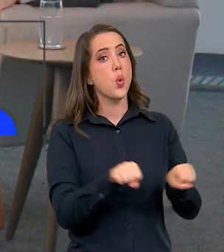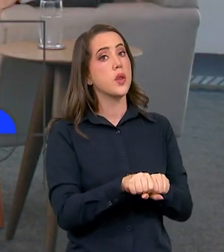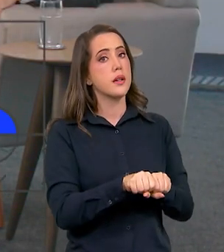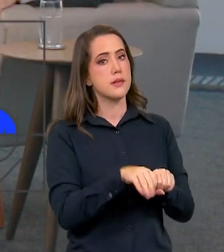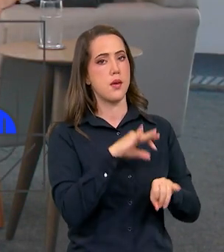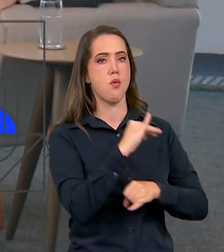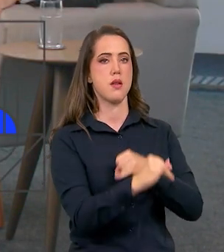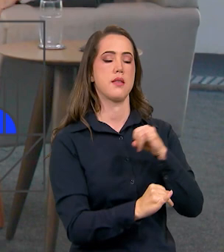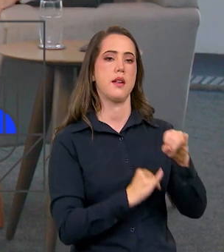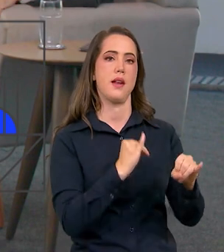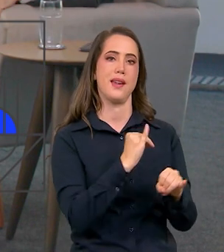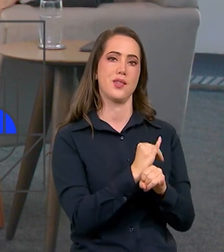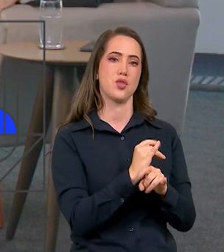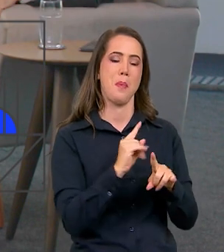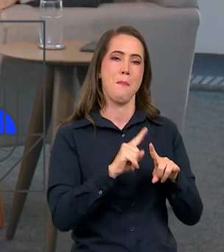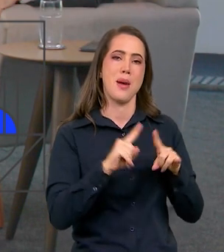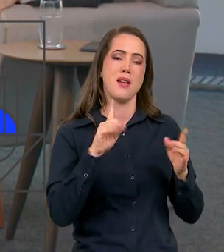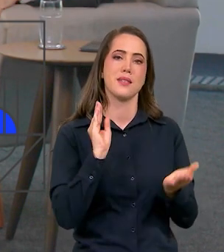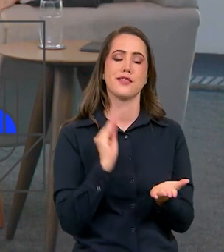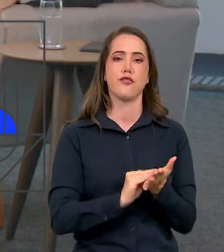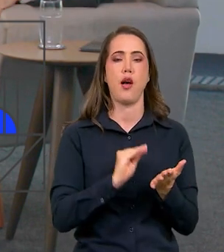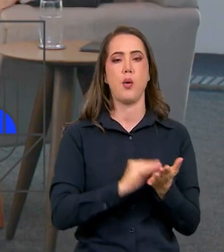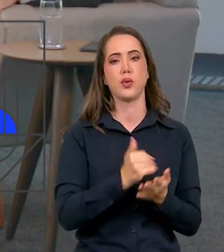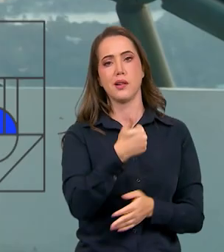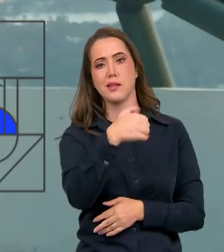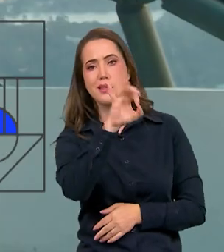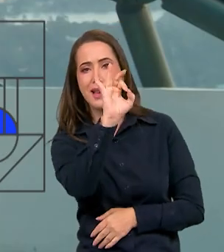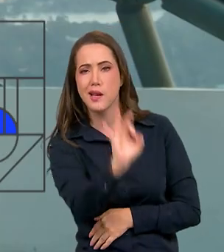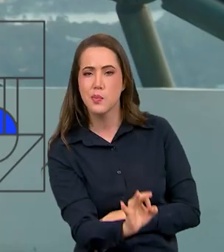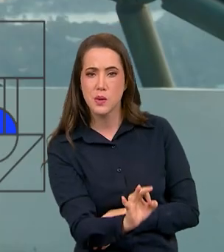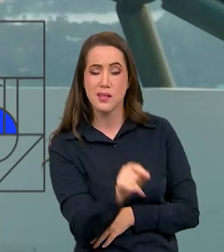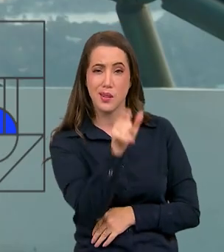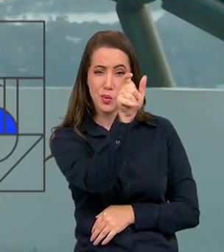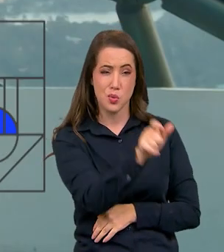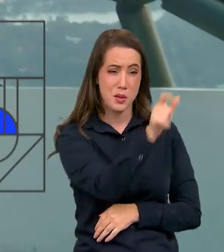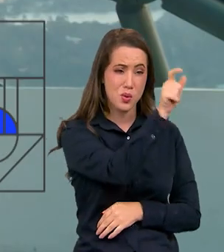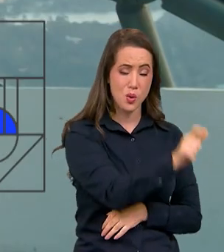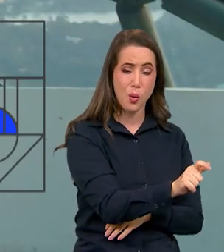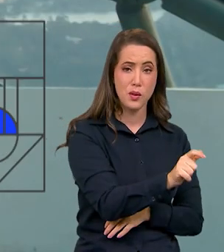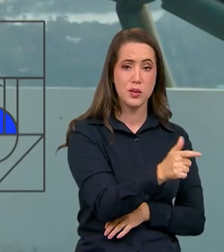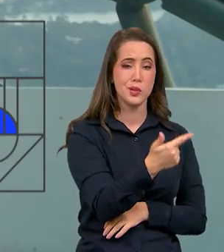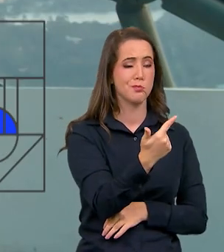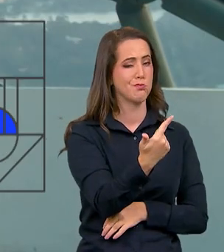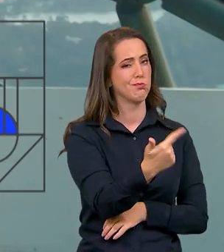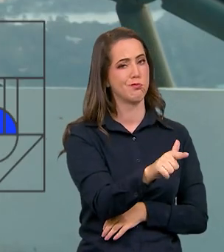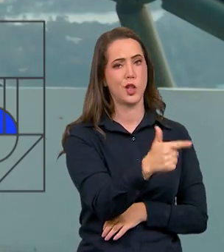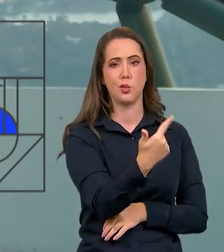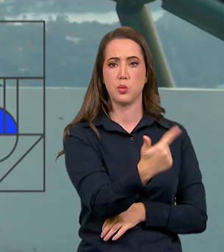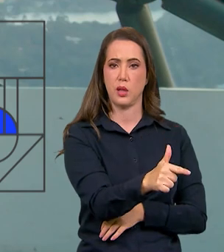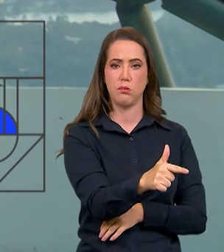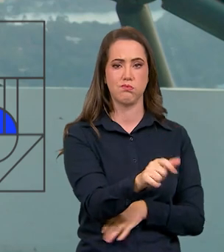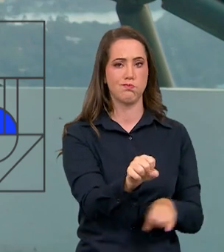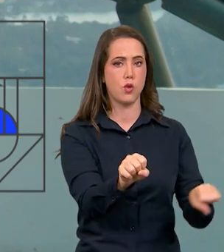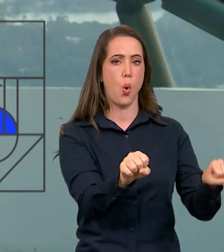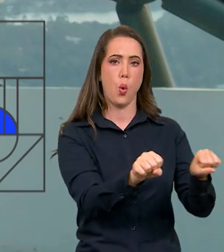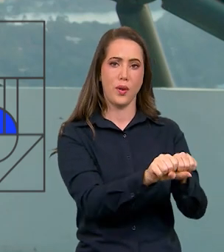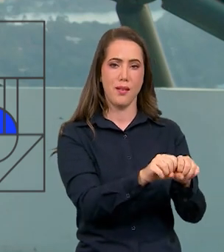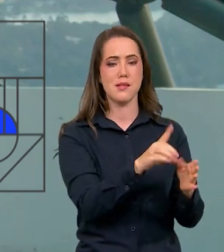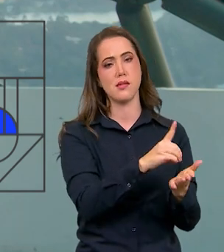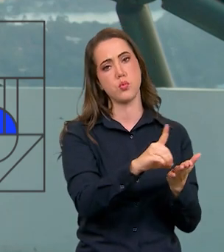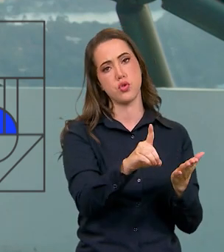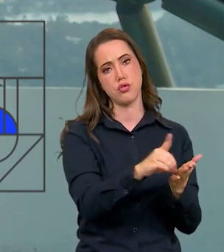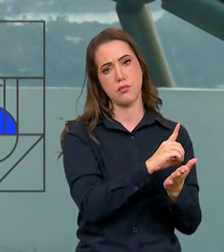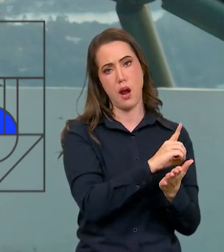de alguma forma, mas ainda temos aí 10% de brasileiros que precisam ser inseridos nesse mundo